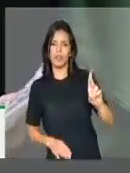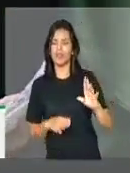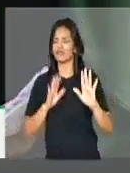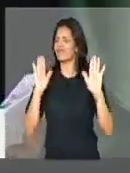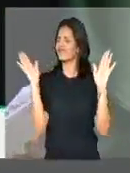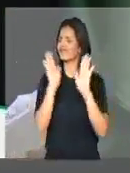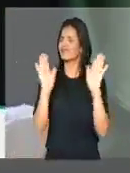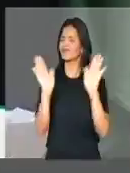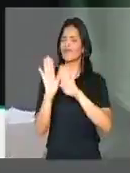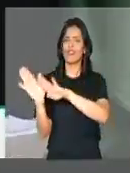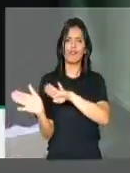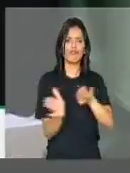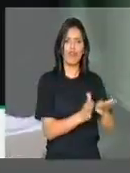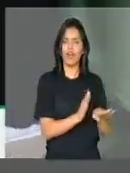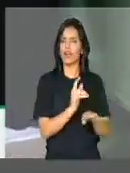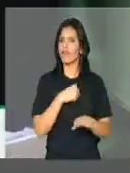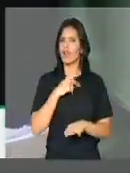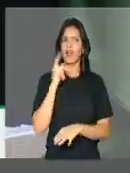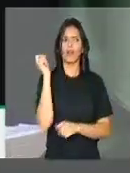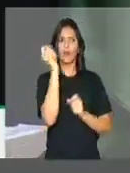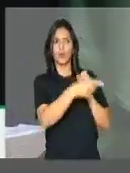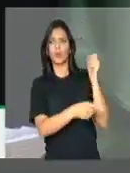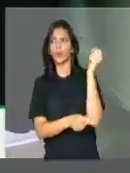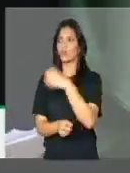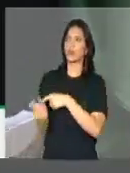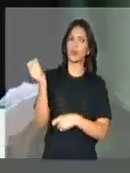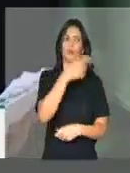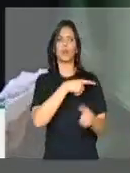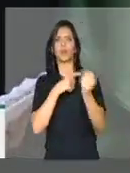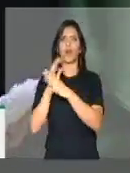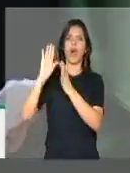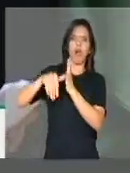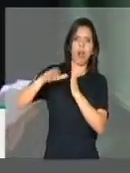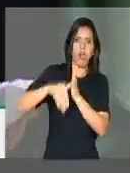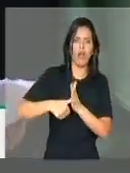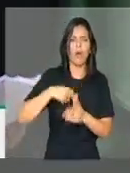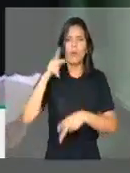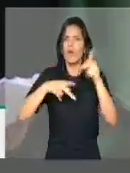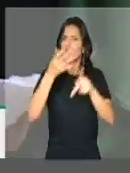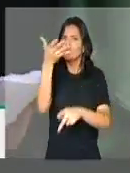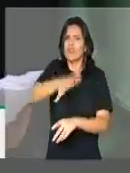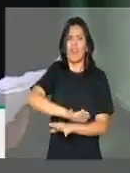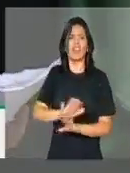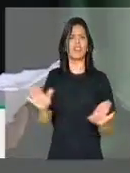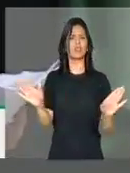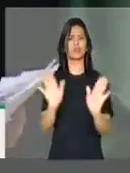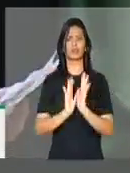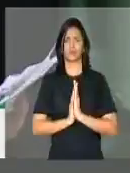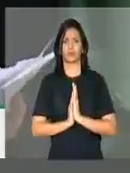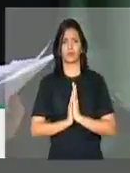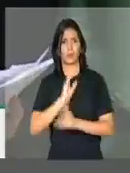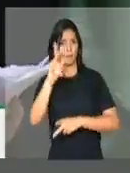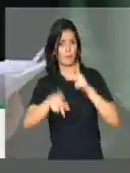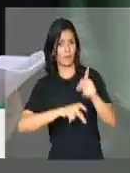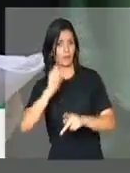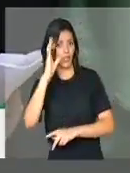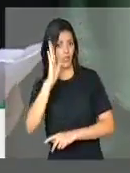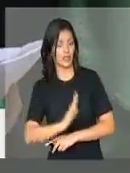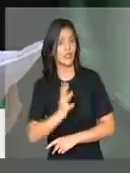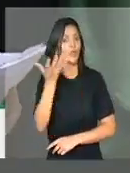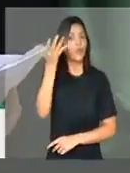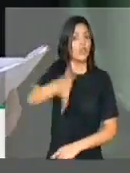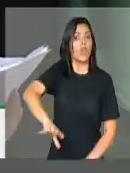P não sei o quê, que fica um chamando o outro de ladrão aqui. Não é isso que o povo brasileiro quer. O que o povo brasileiro não quer